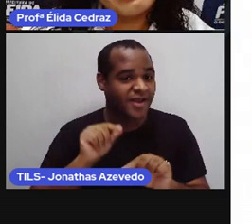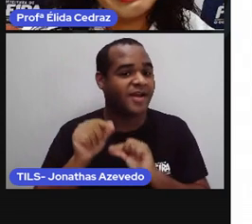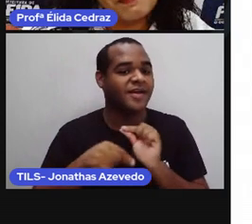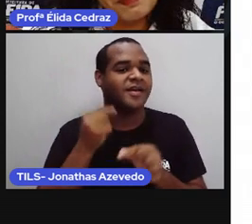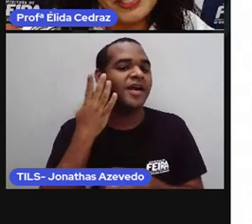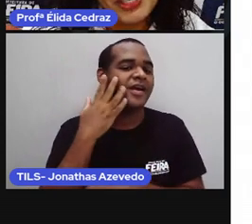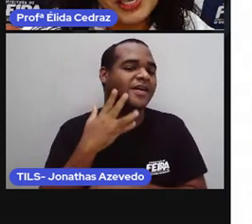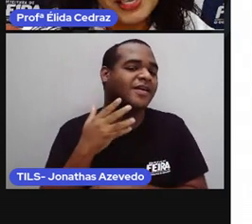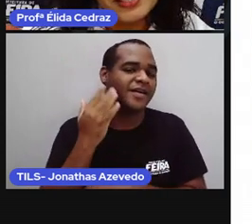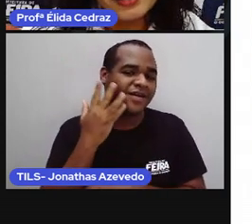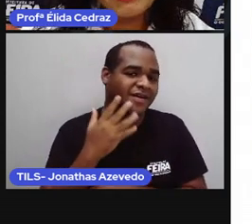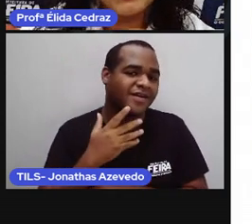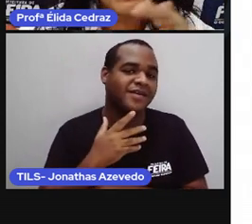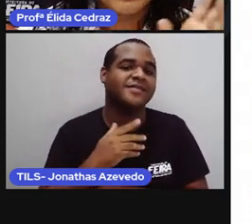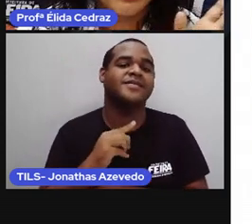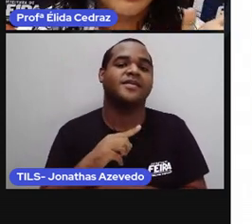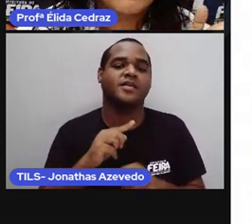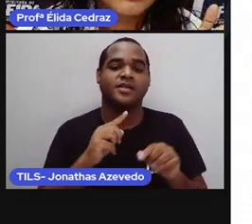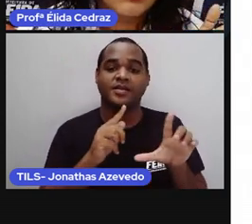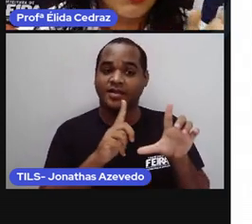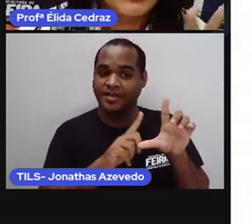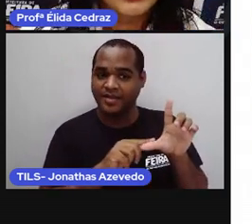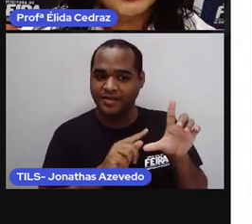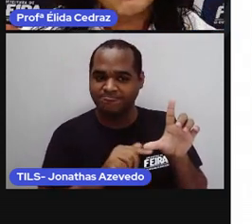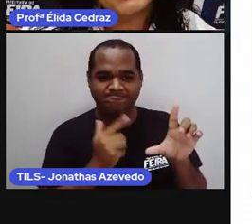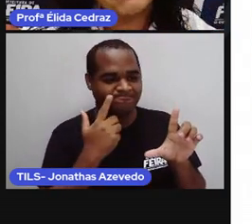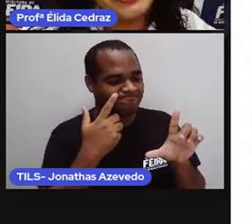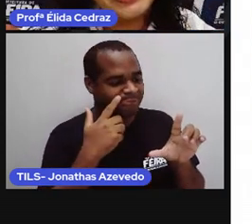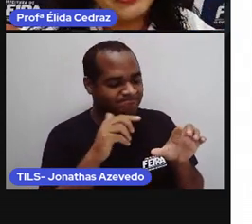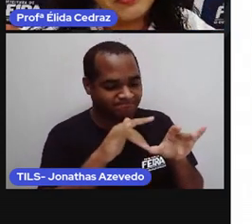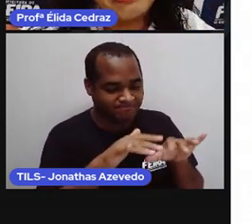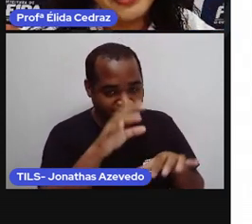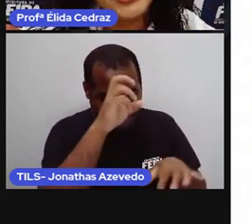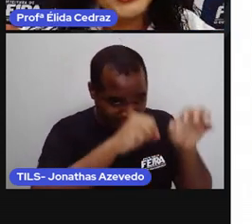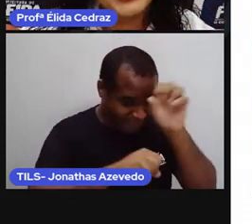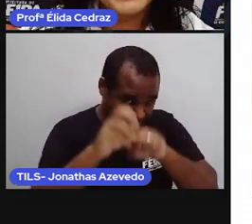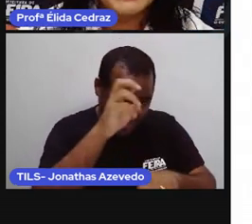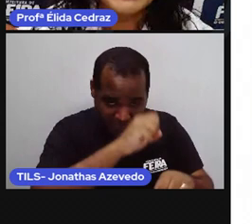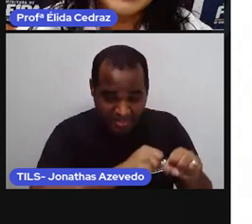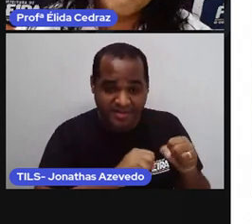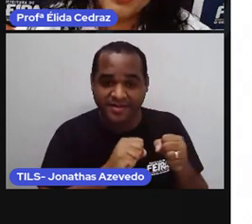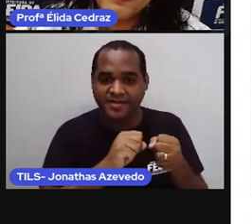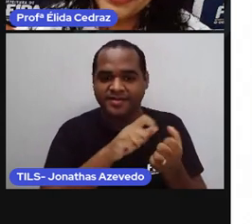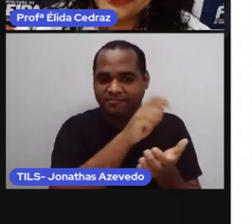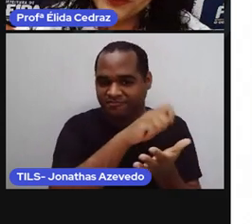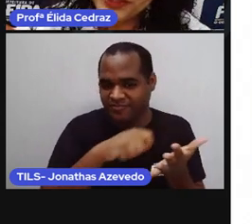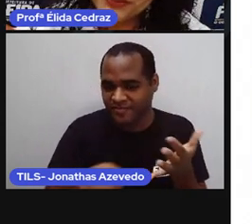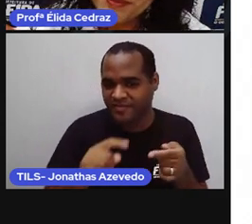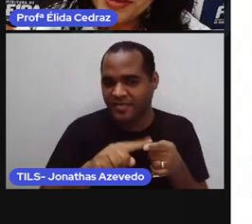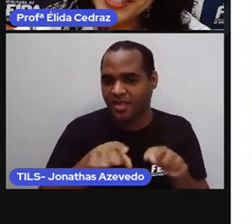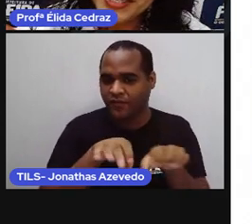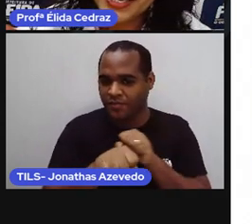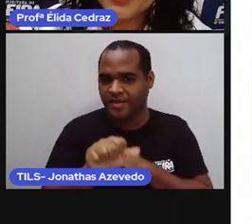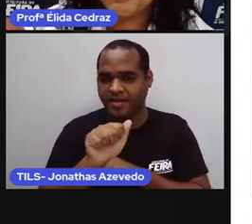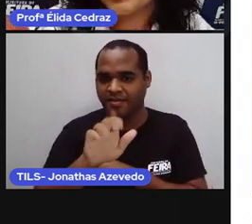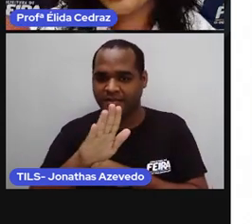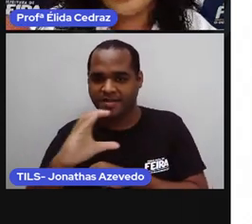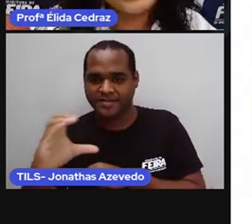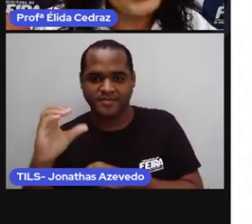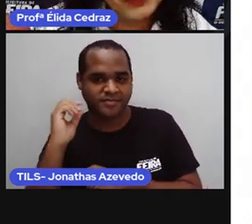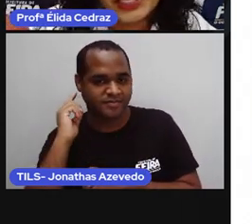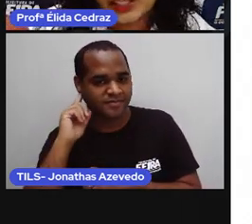Quando a criança aprende a ler e escrever, as escolas geralmente fazem uma festinha da formatura do ABC.